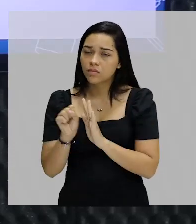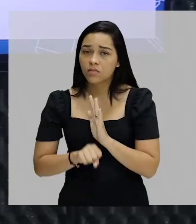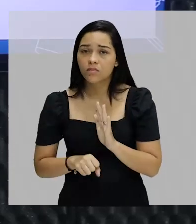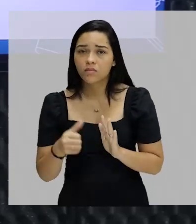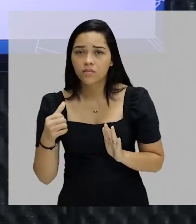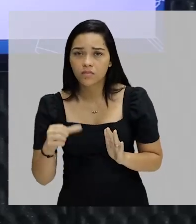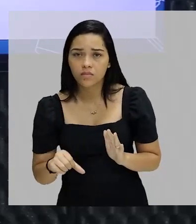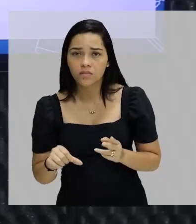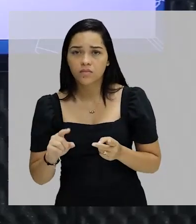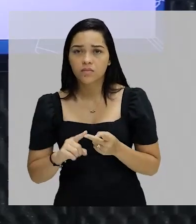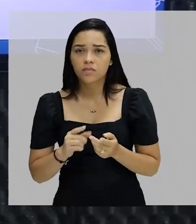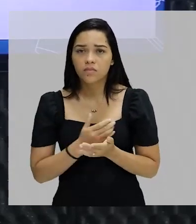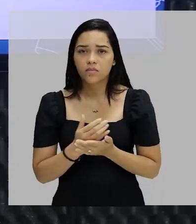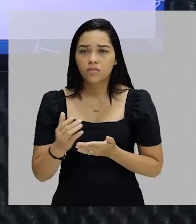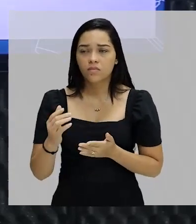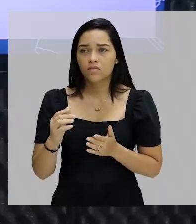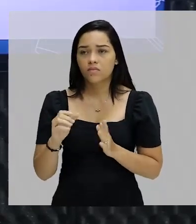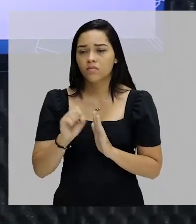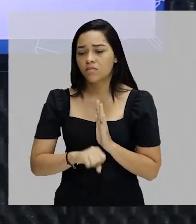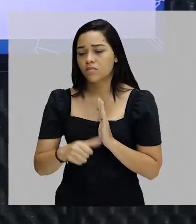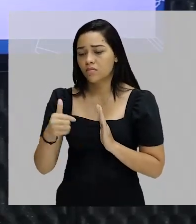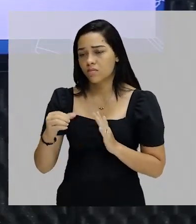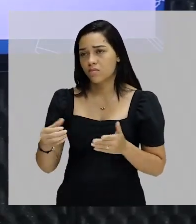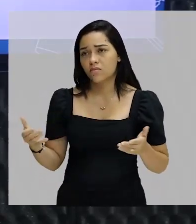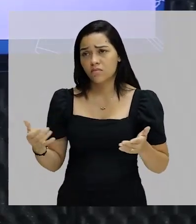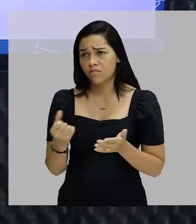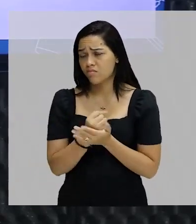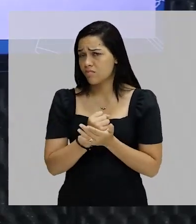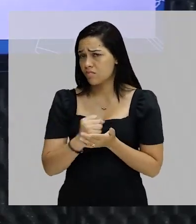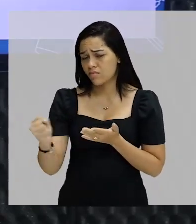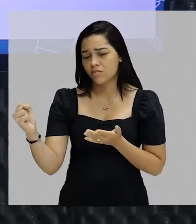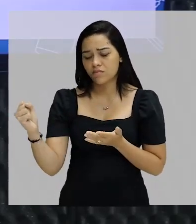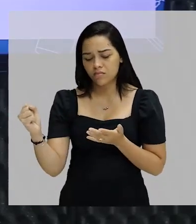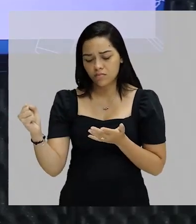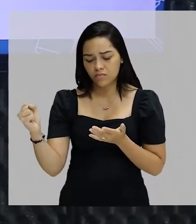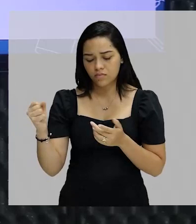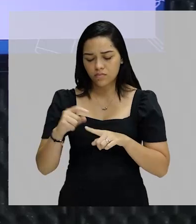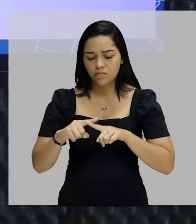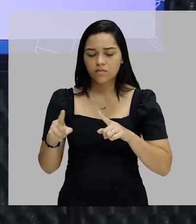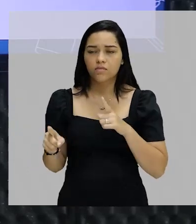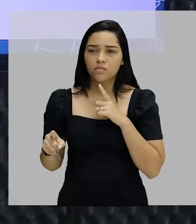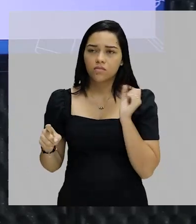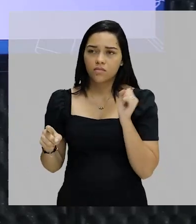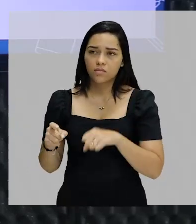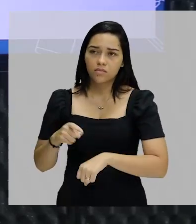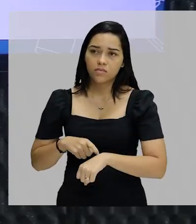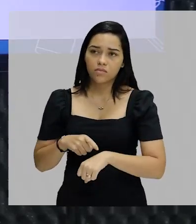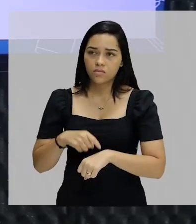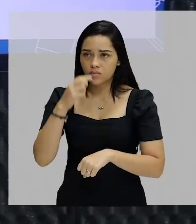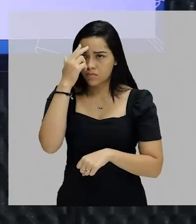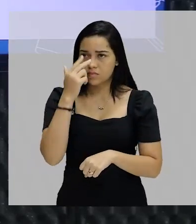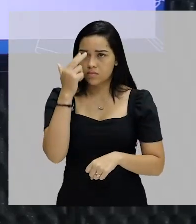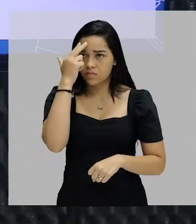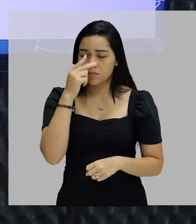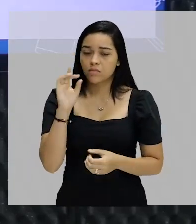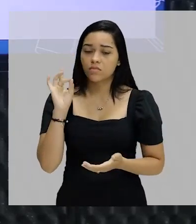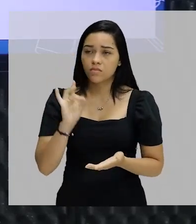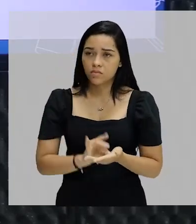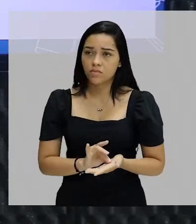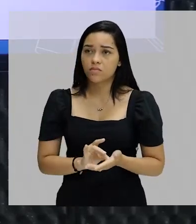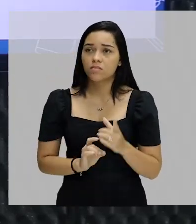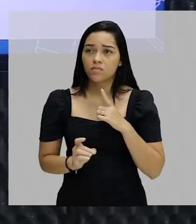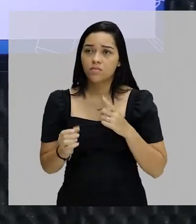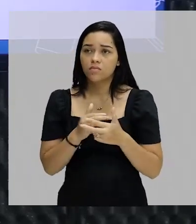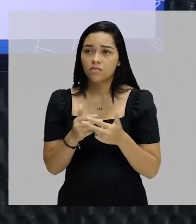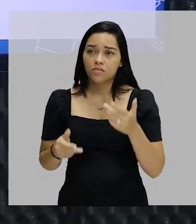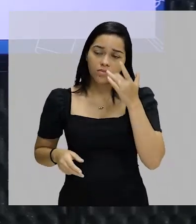XIX, no começo do século XX, que hoje a gente considera que são ultrapassadas. Mas que houve um momento da história que elas foram legitimadas. Porque